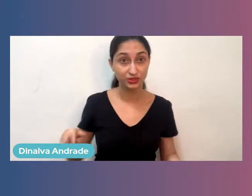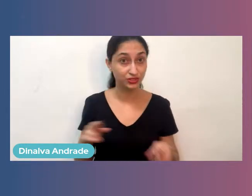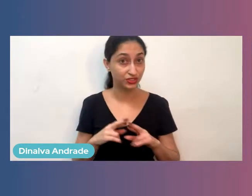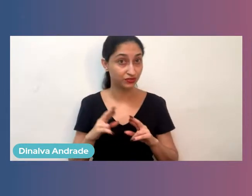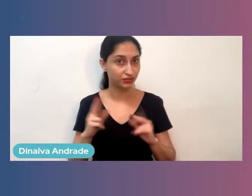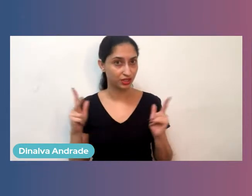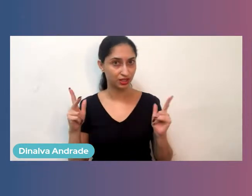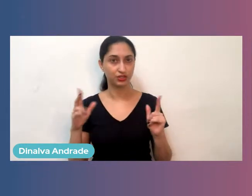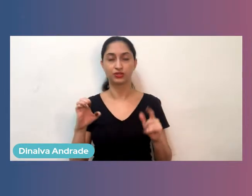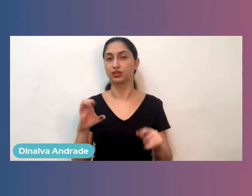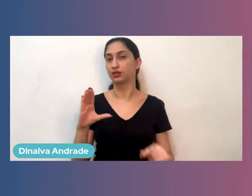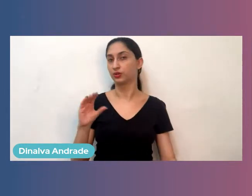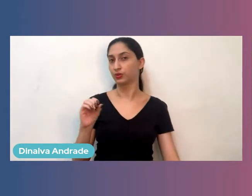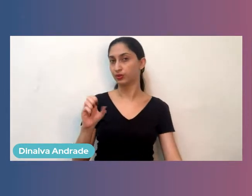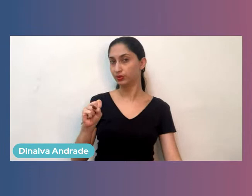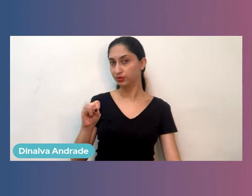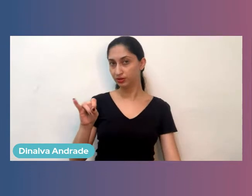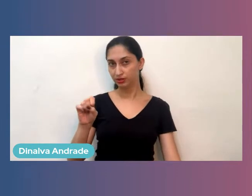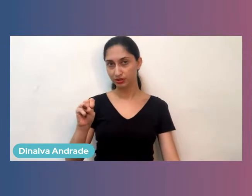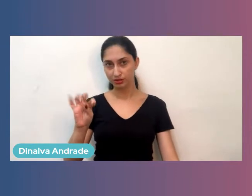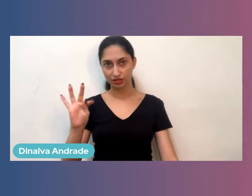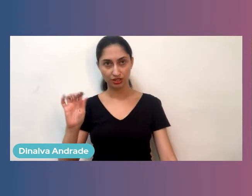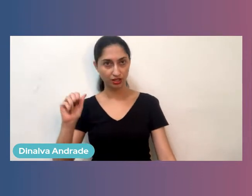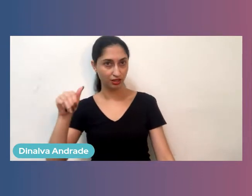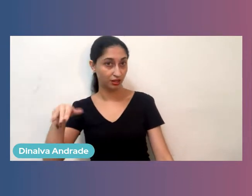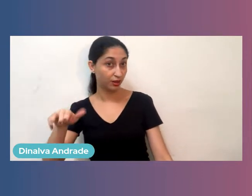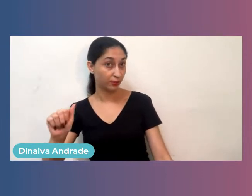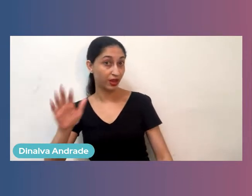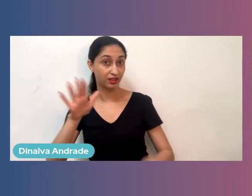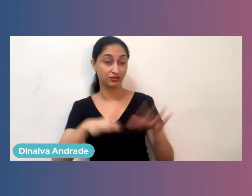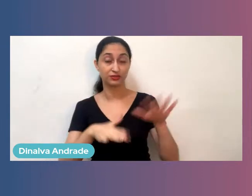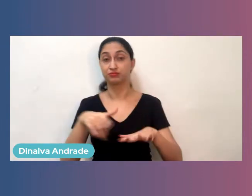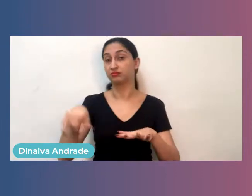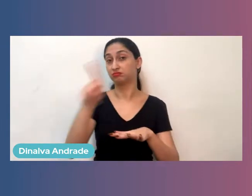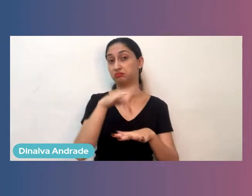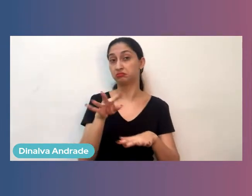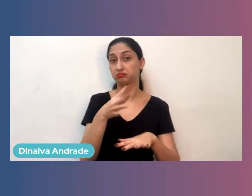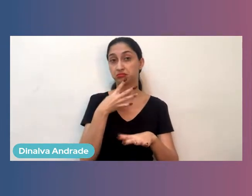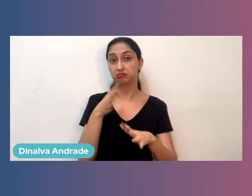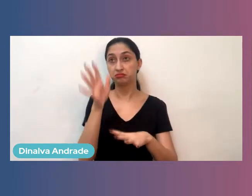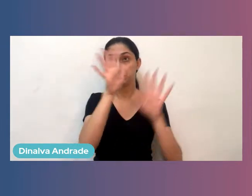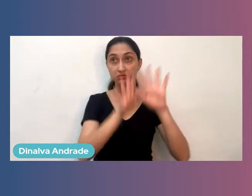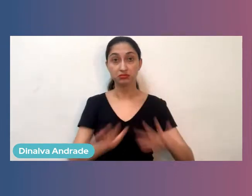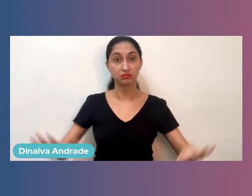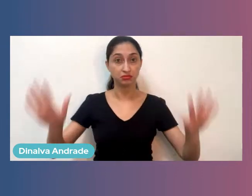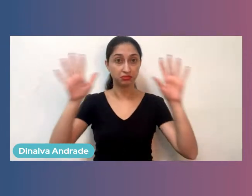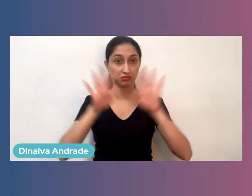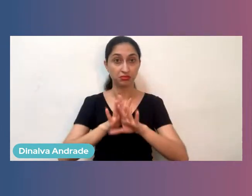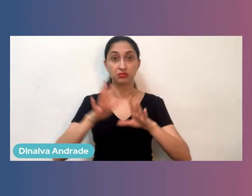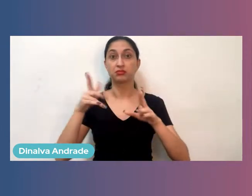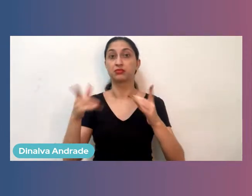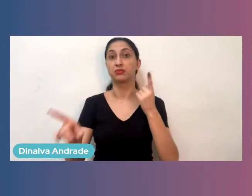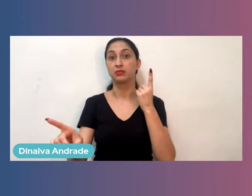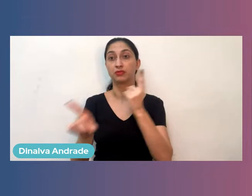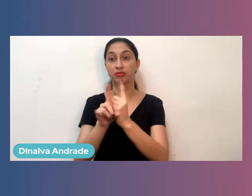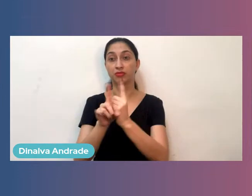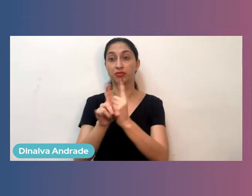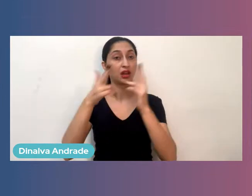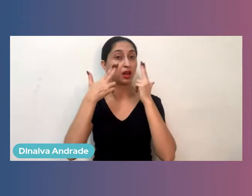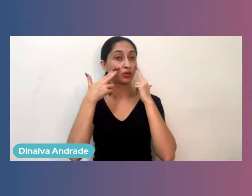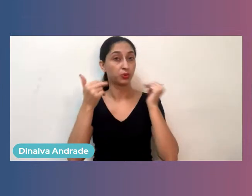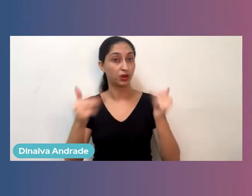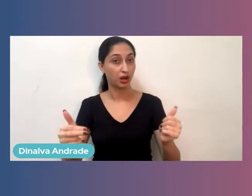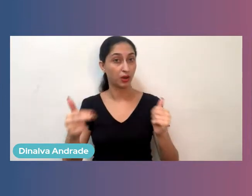nosso ecossistema que muitos conhecem nacionalmente, você encontra essas pessoas naturalmente dentro dessa ilha ali,